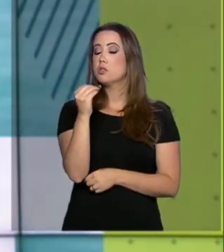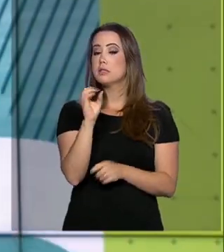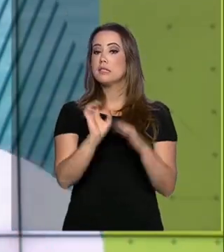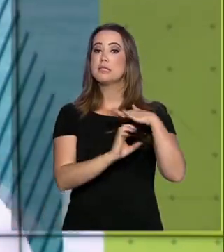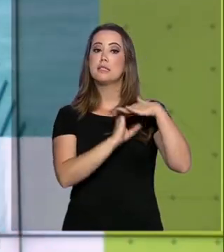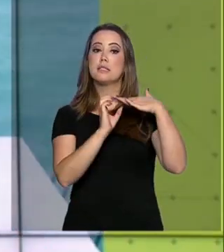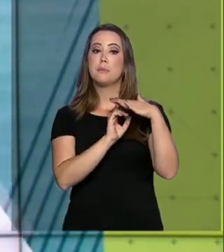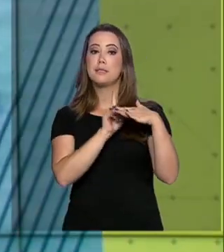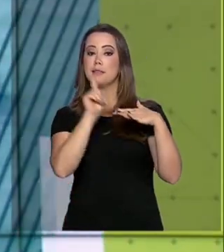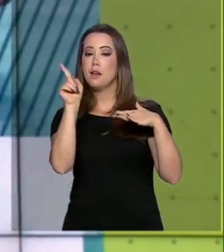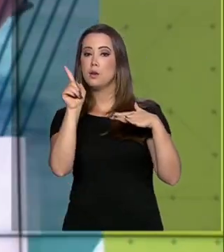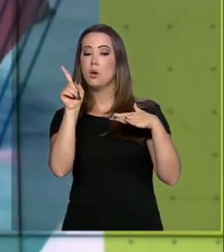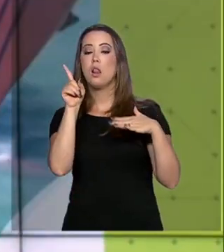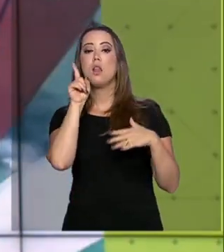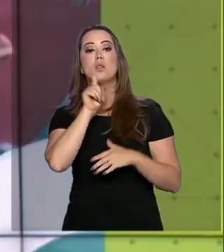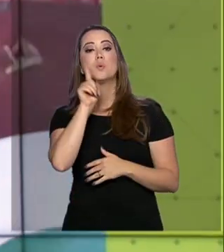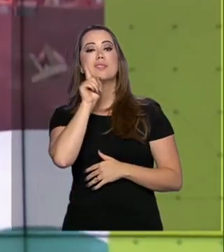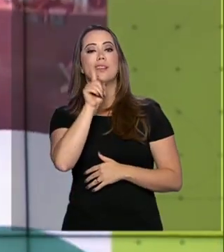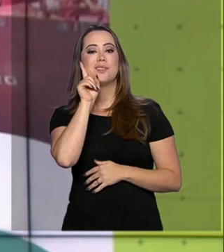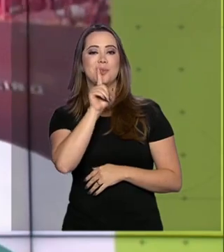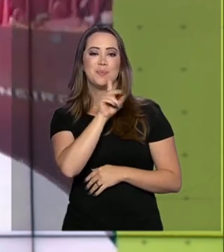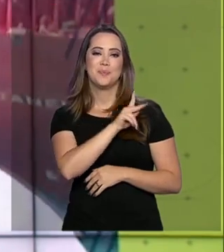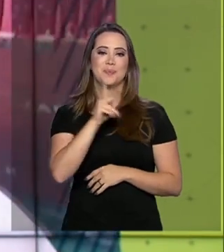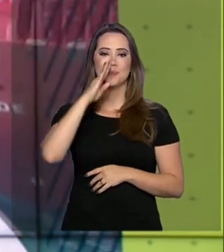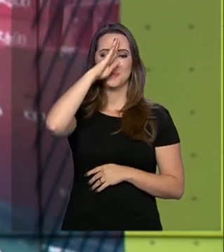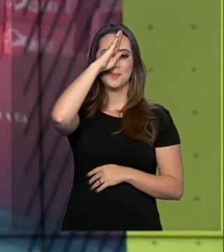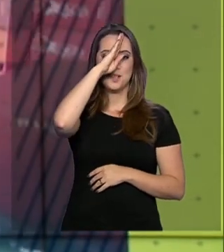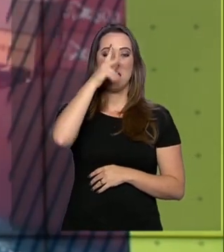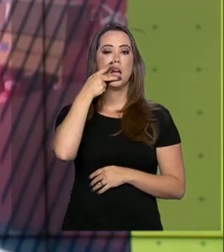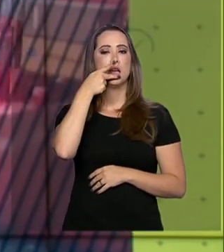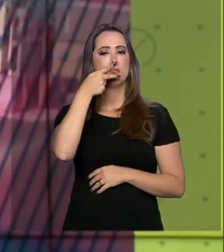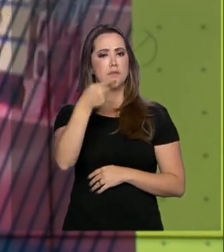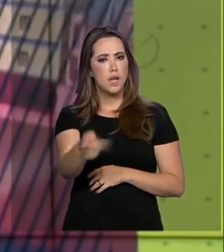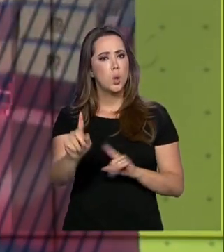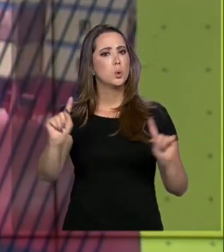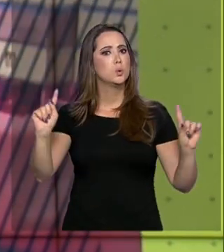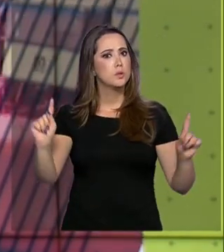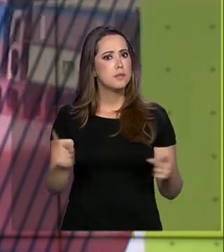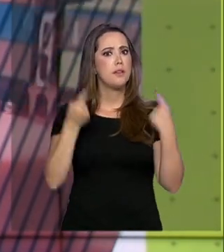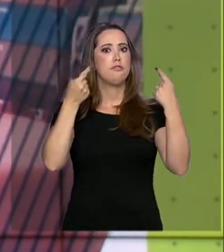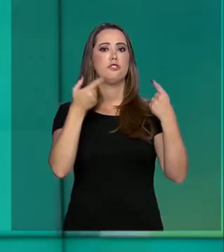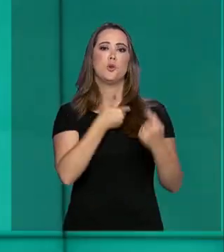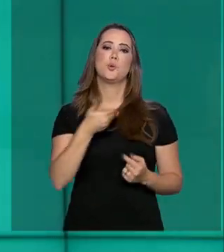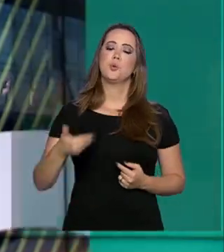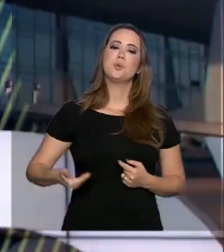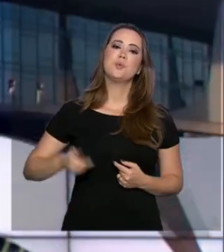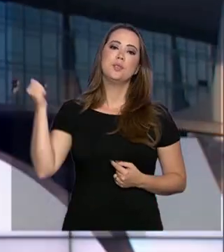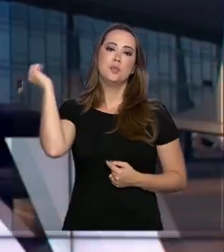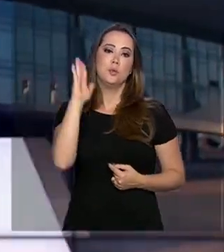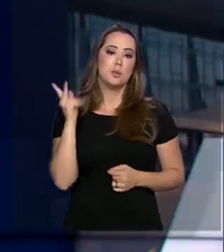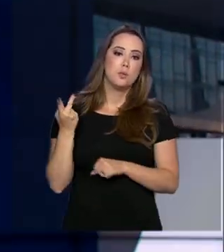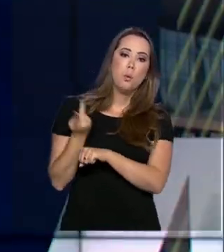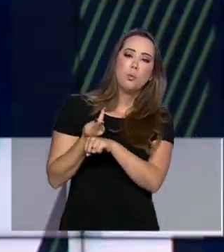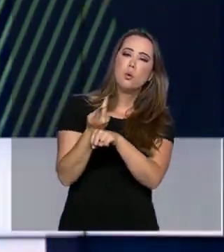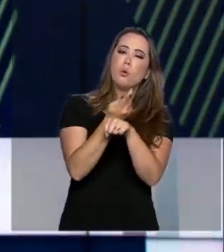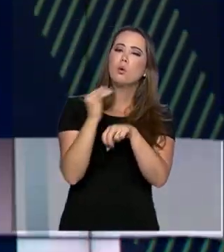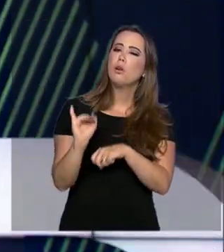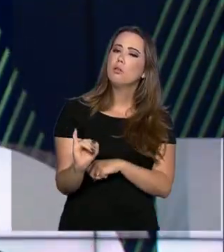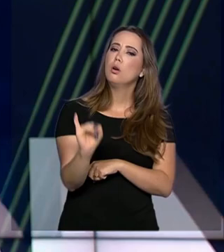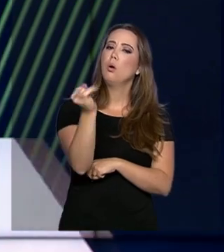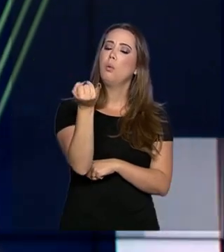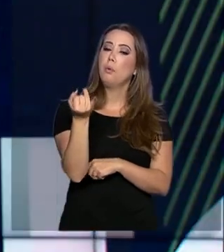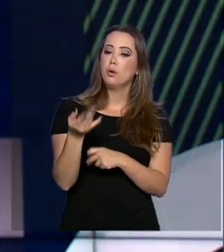Miami, nos Estados Unidos, o presidente Jair Bolsonaro reforçou o desafio do governo brasileiro em busca de novas